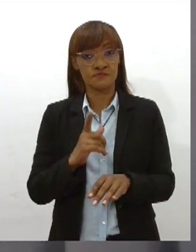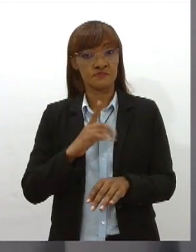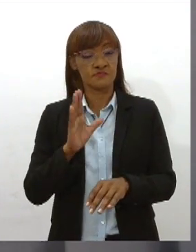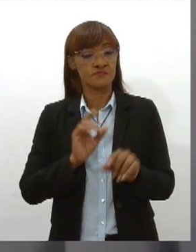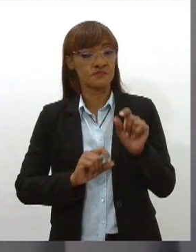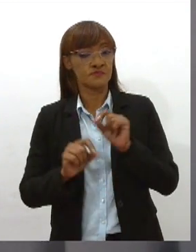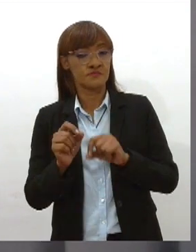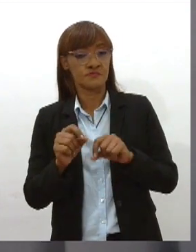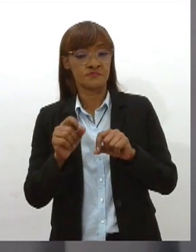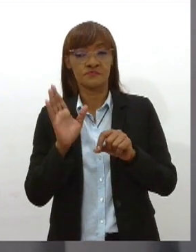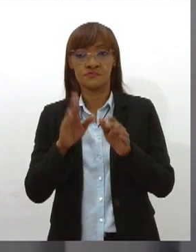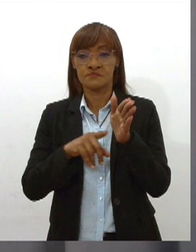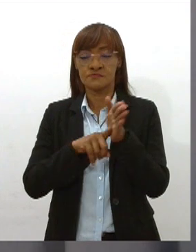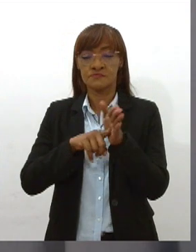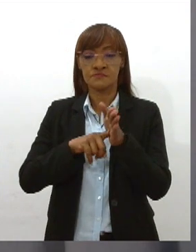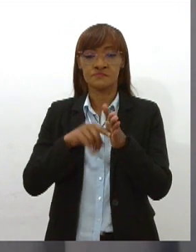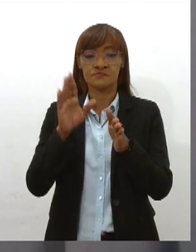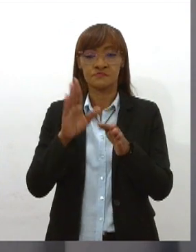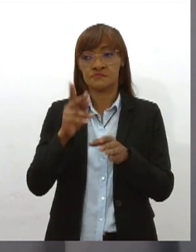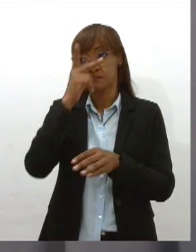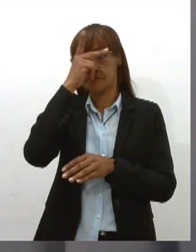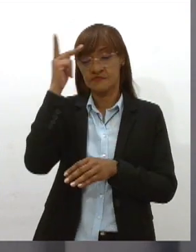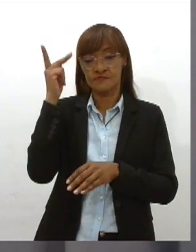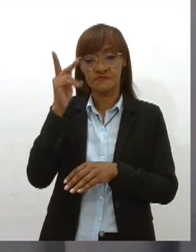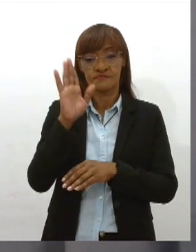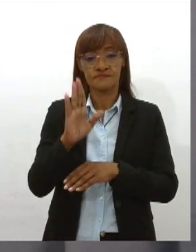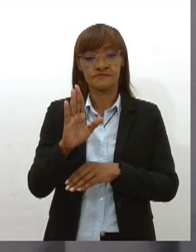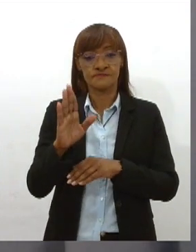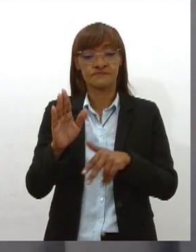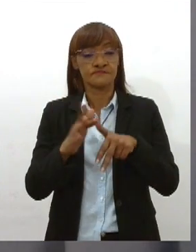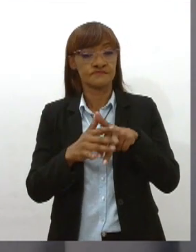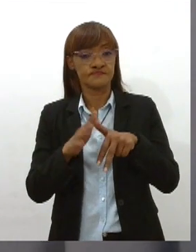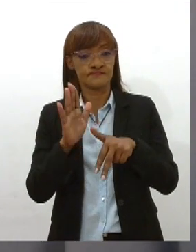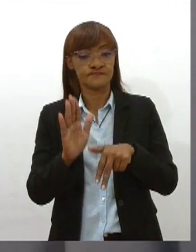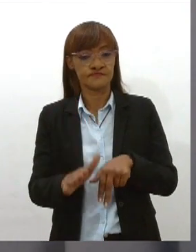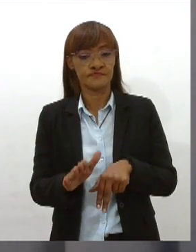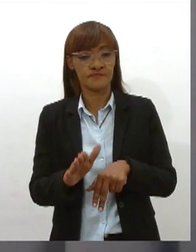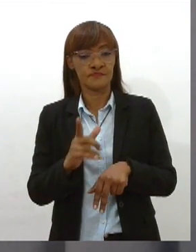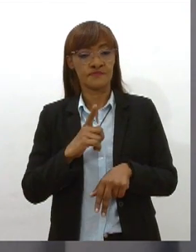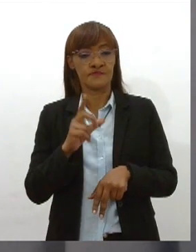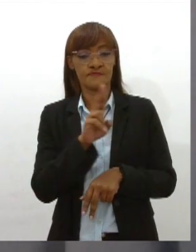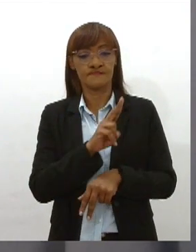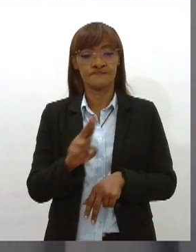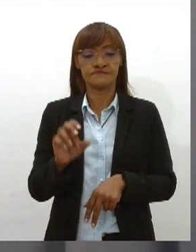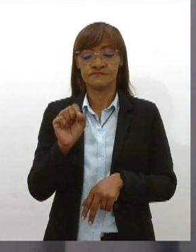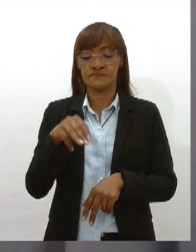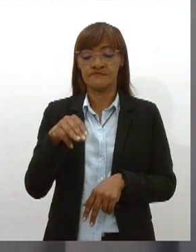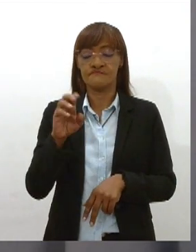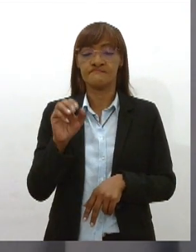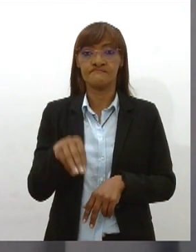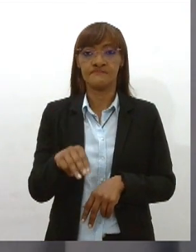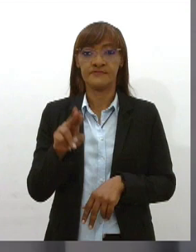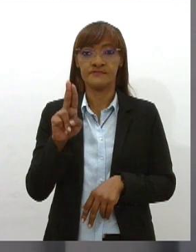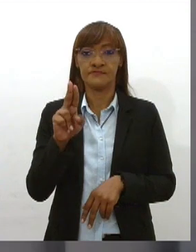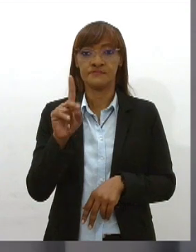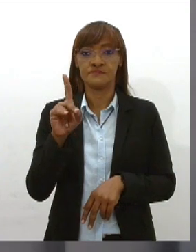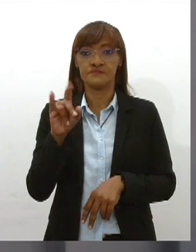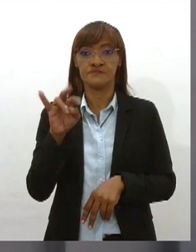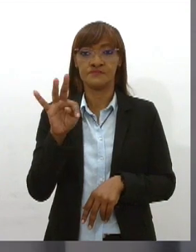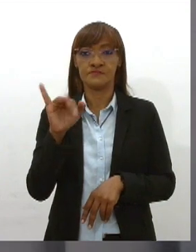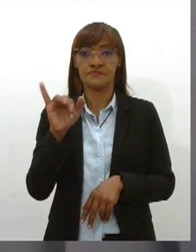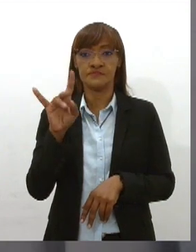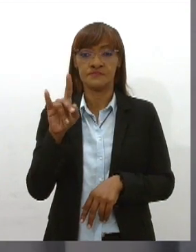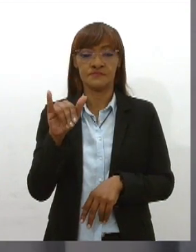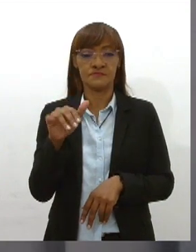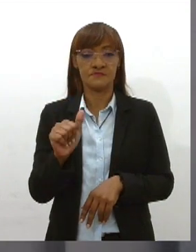que pacientes usuários da substância chamada semaglutida atingiram uma perda de peso corporal média